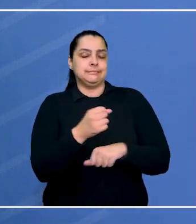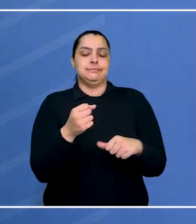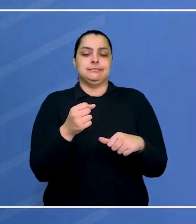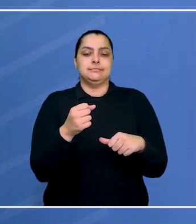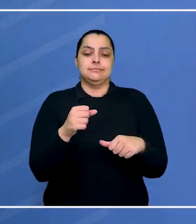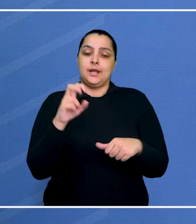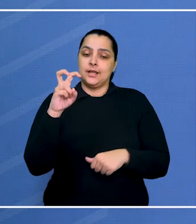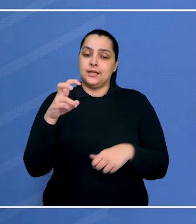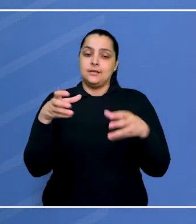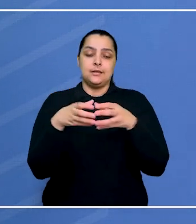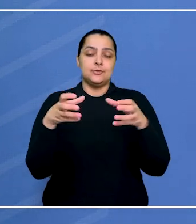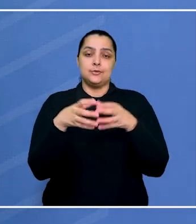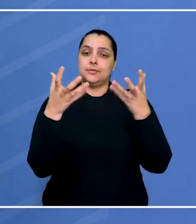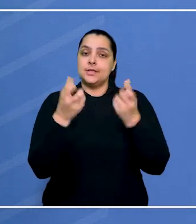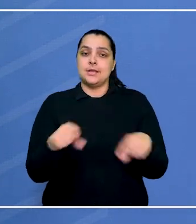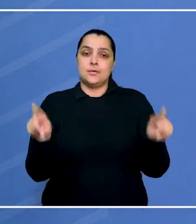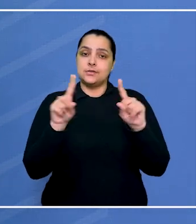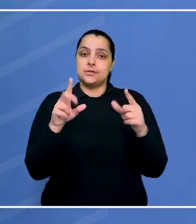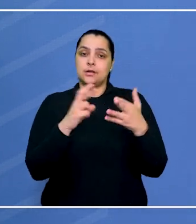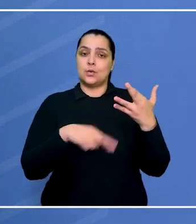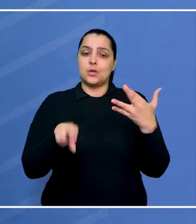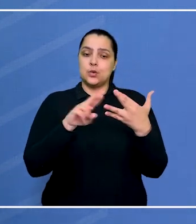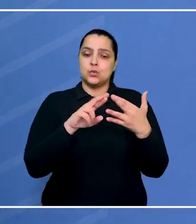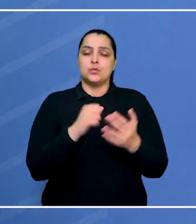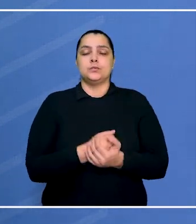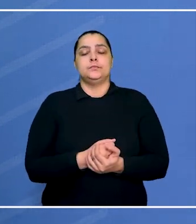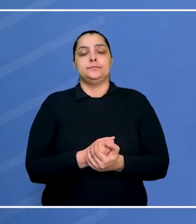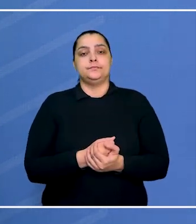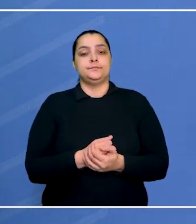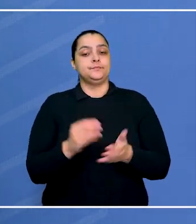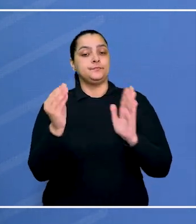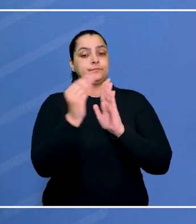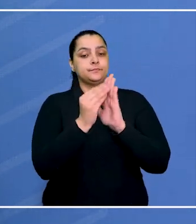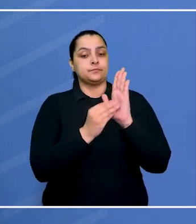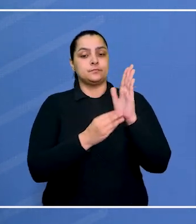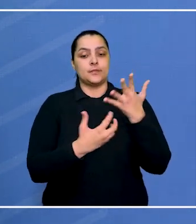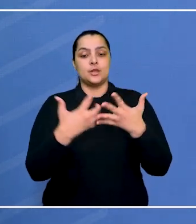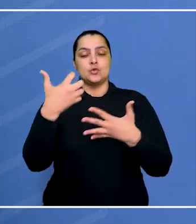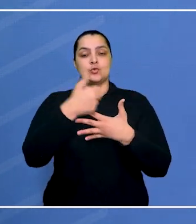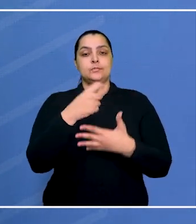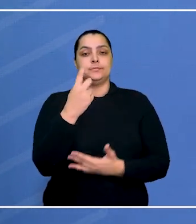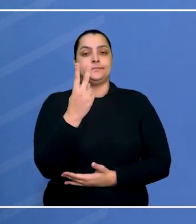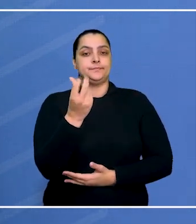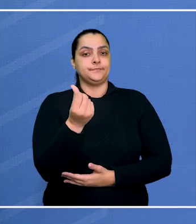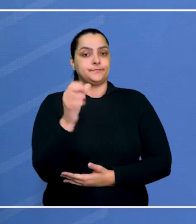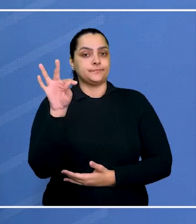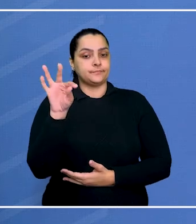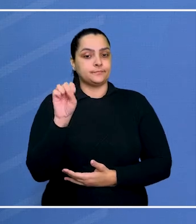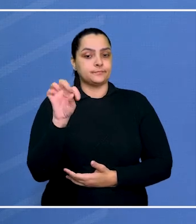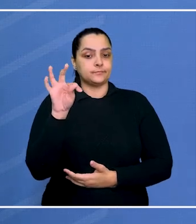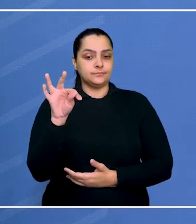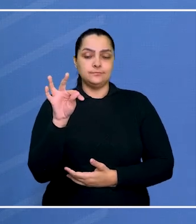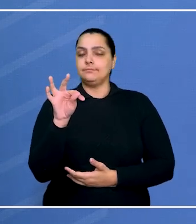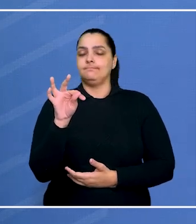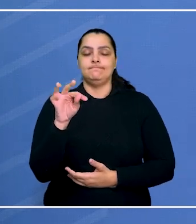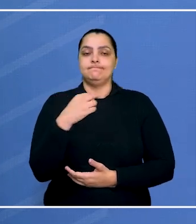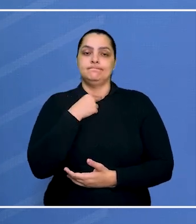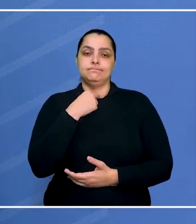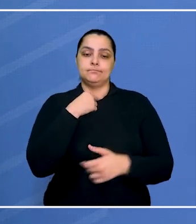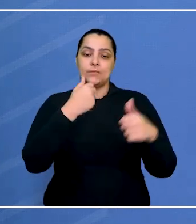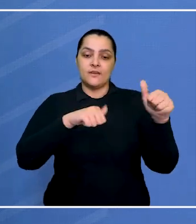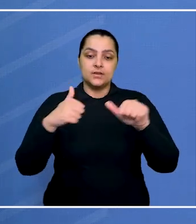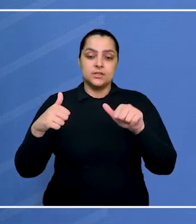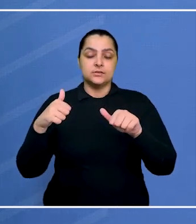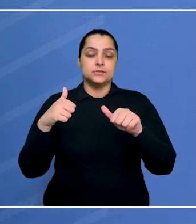Por isso, a quinta turma rejeitou o recurso do profissional. O colegiado aplicou ao caso a súmula 126 do TST, que impede nova